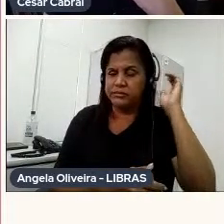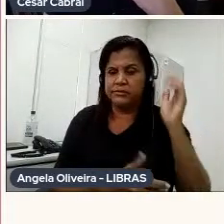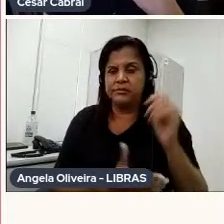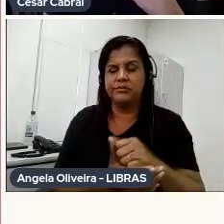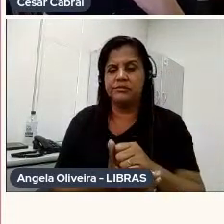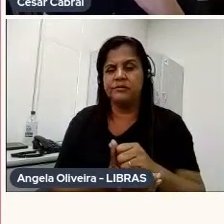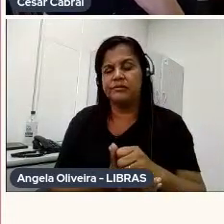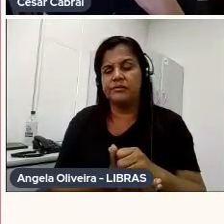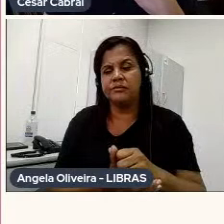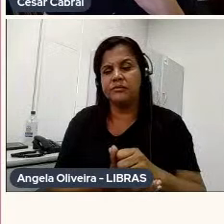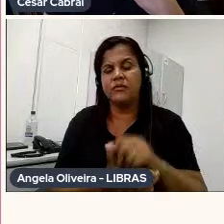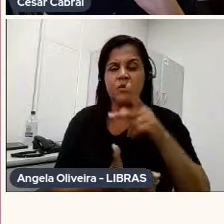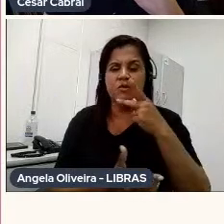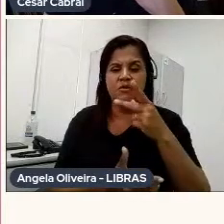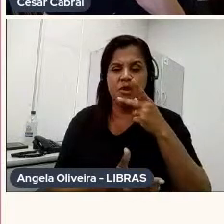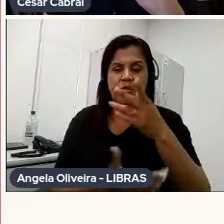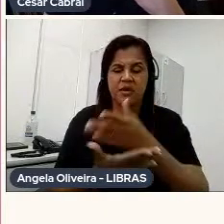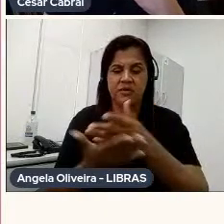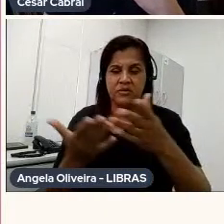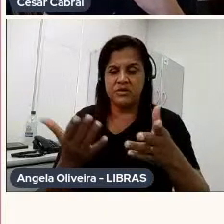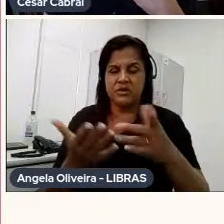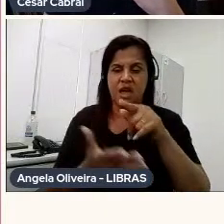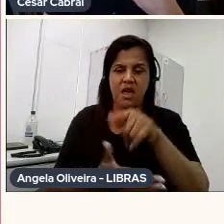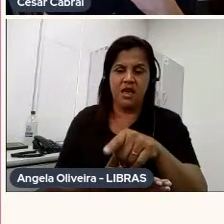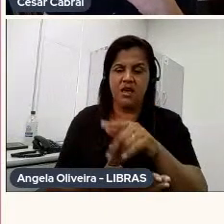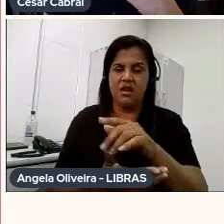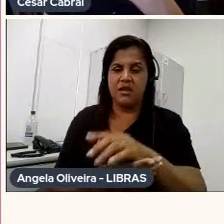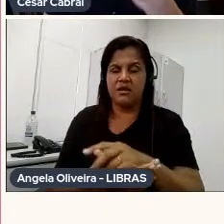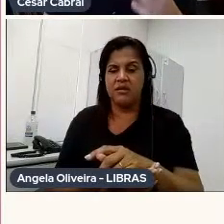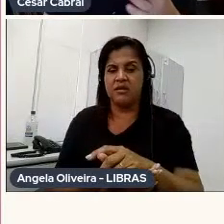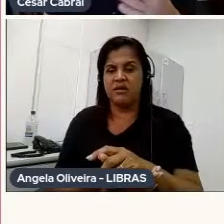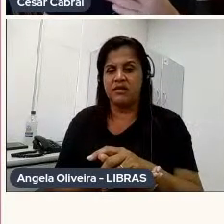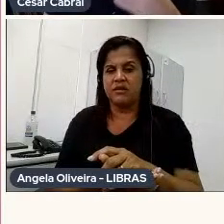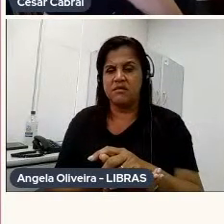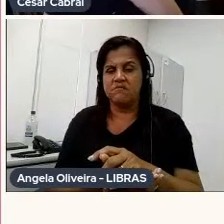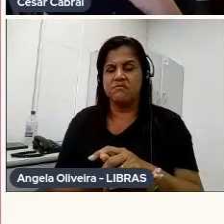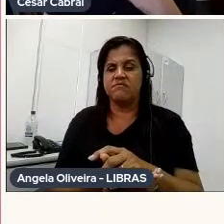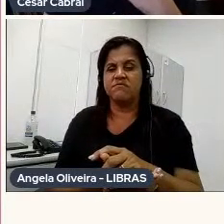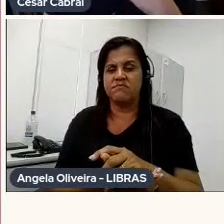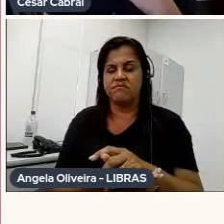vocês, era muito esse processo de seguir,